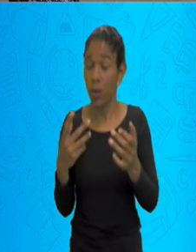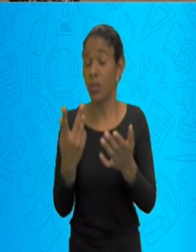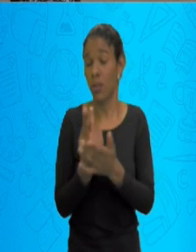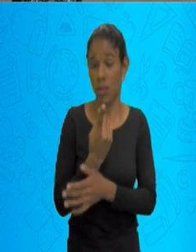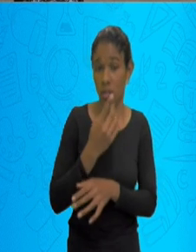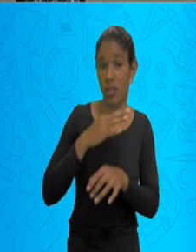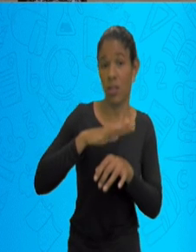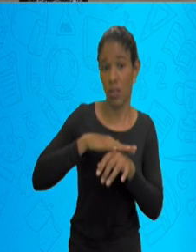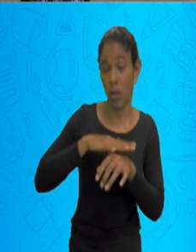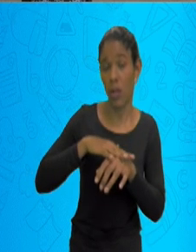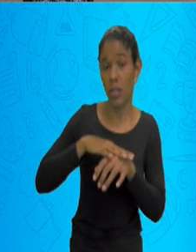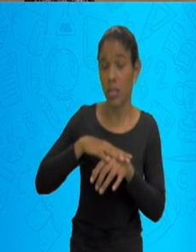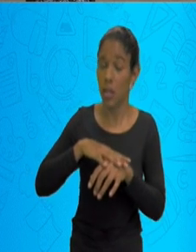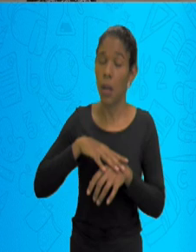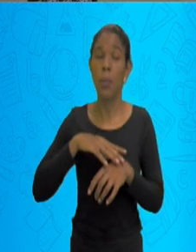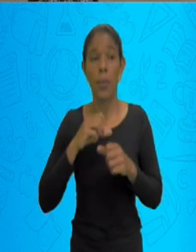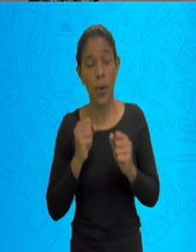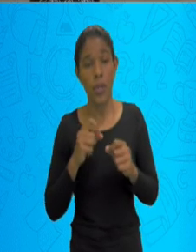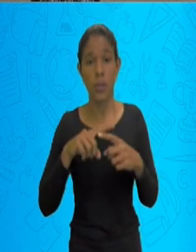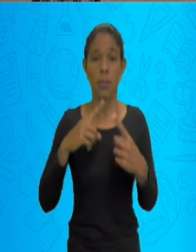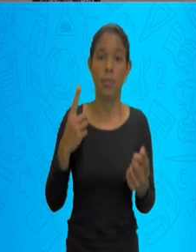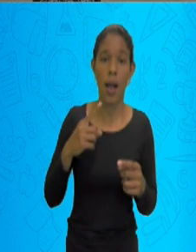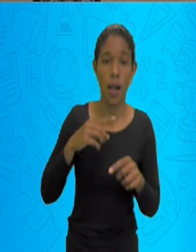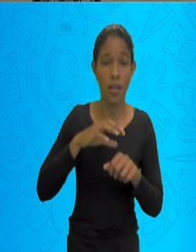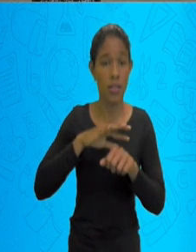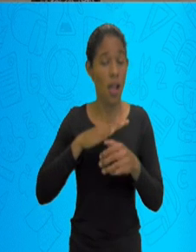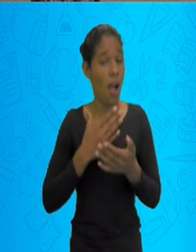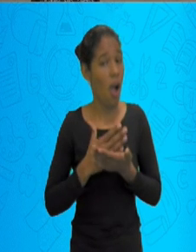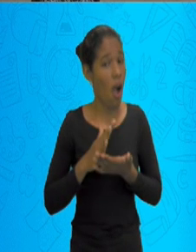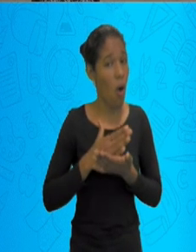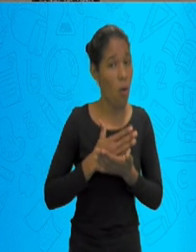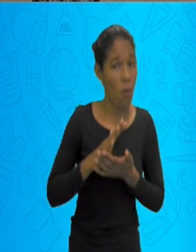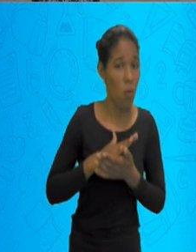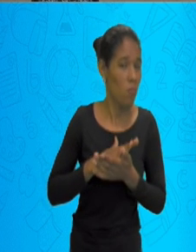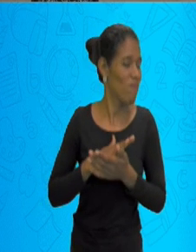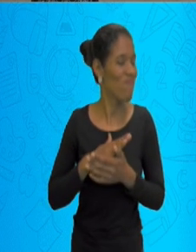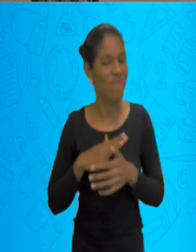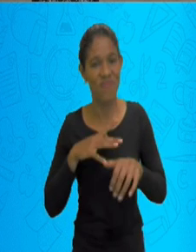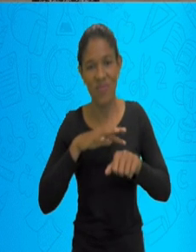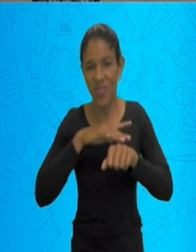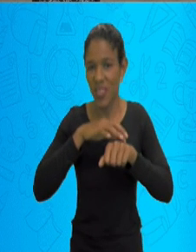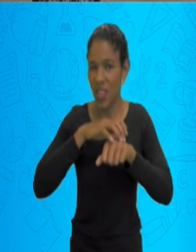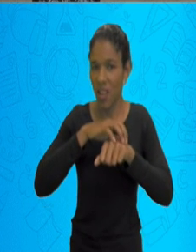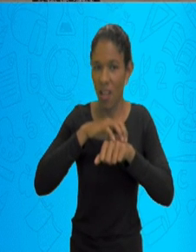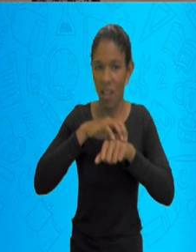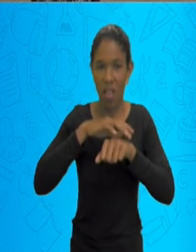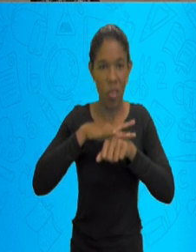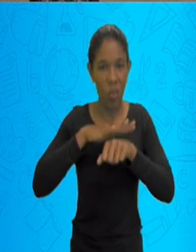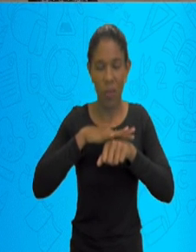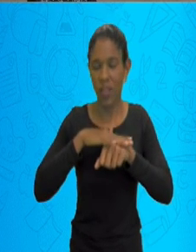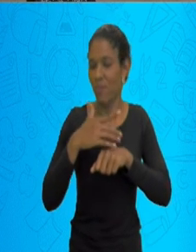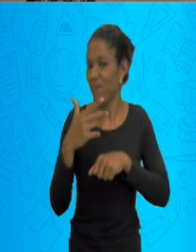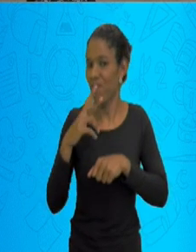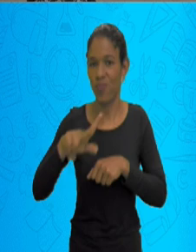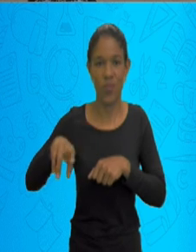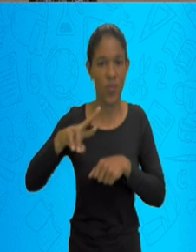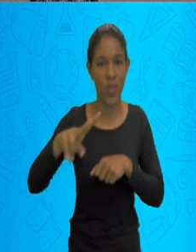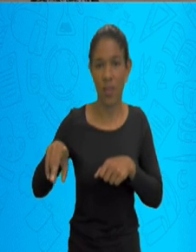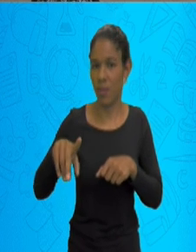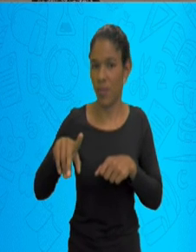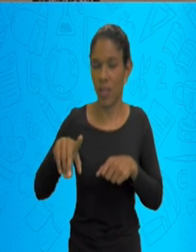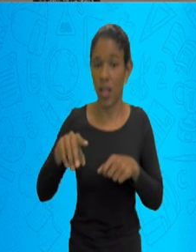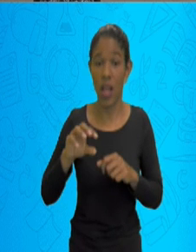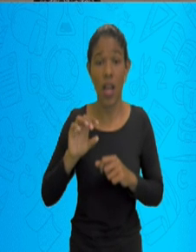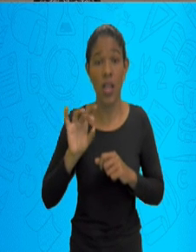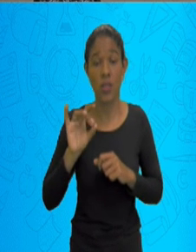Mas muitas vezes não é. Às vezes, a pessoa tem uma alergia ali que faz com que ela vá espirrar, que ela vá tossir. Então, a